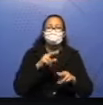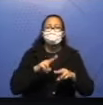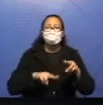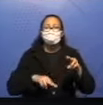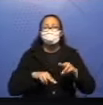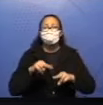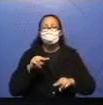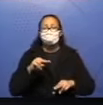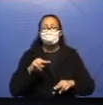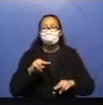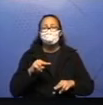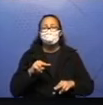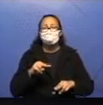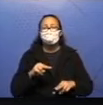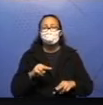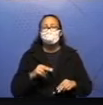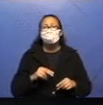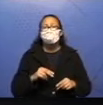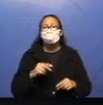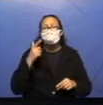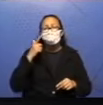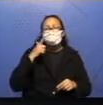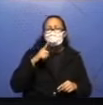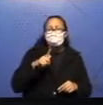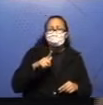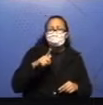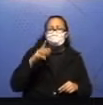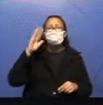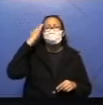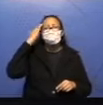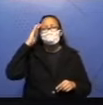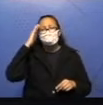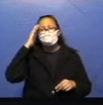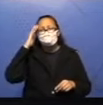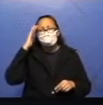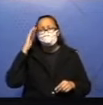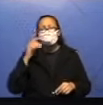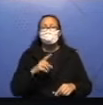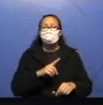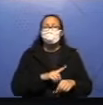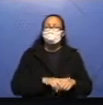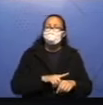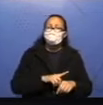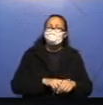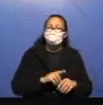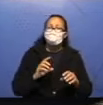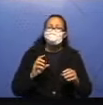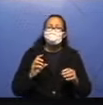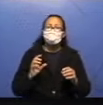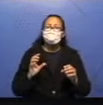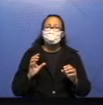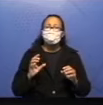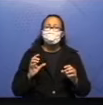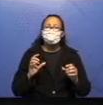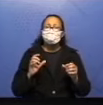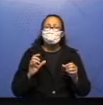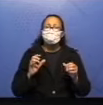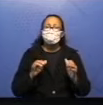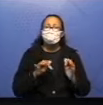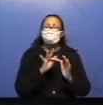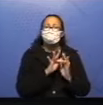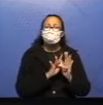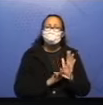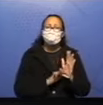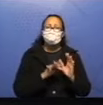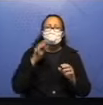não é assim? Então, aqui eu consigo identificar quando foi que aconteceu a minha história. Você já sabe agora que